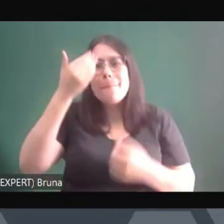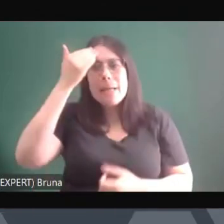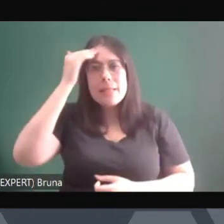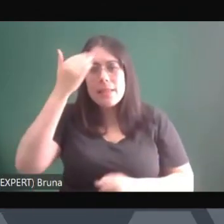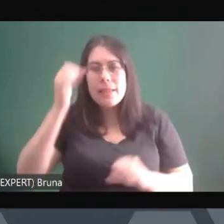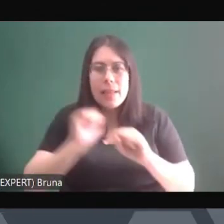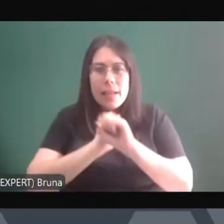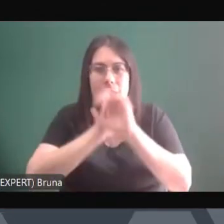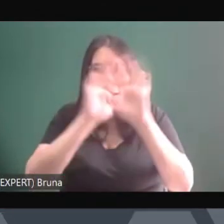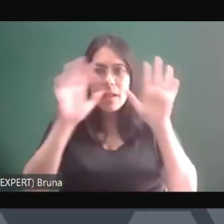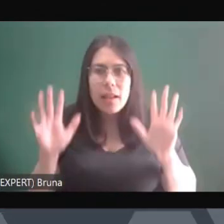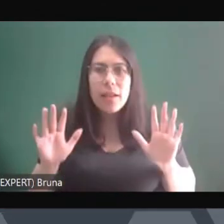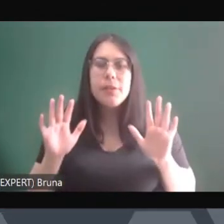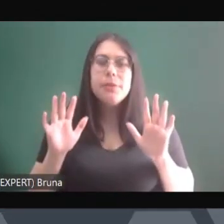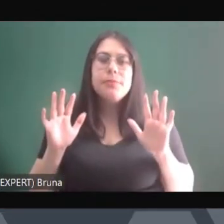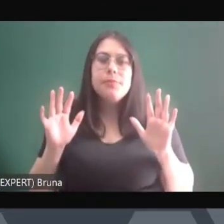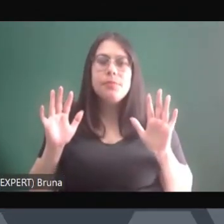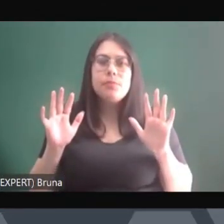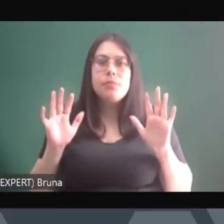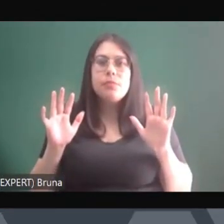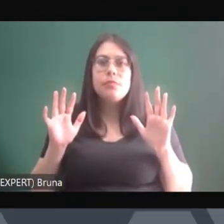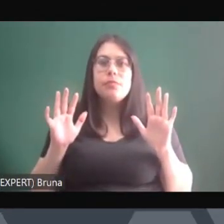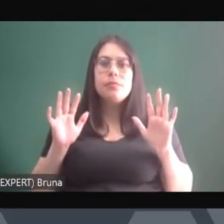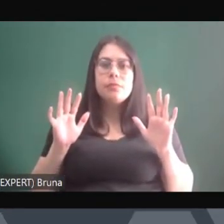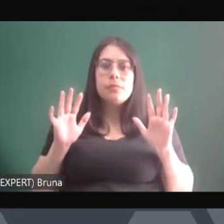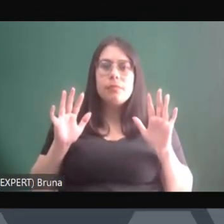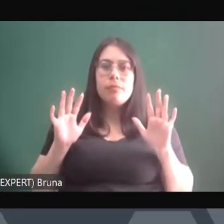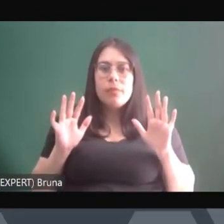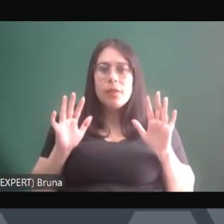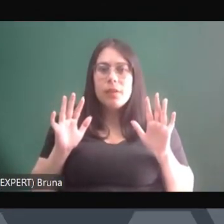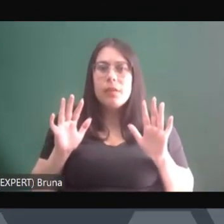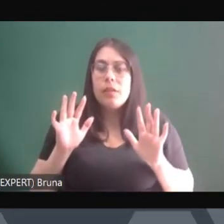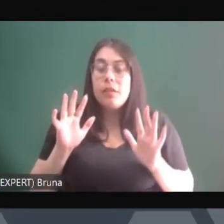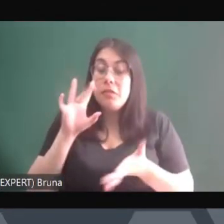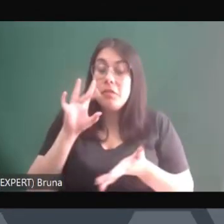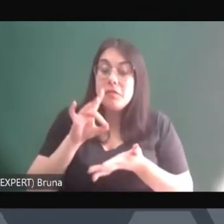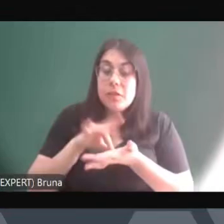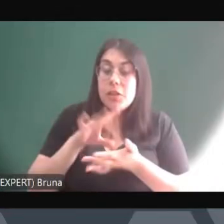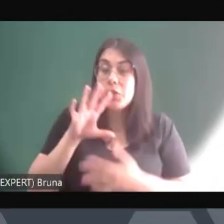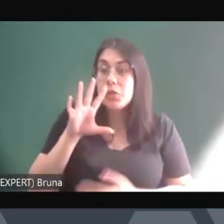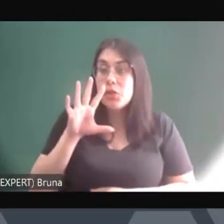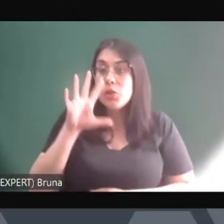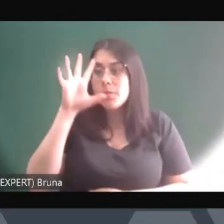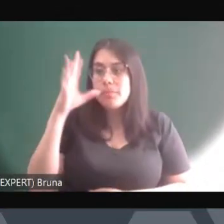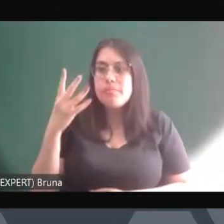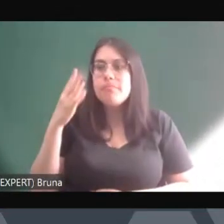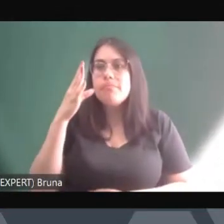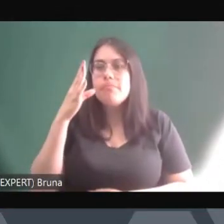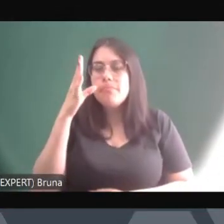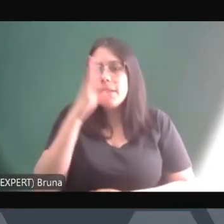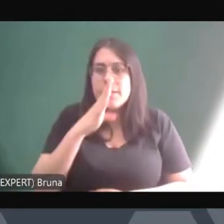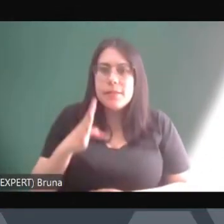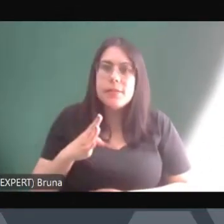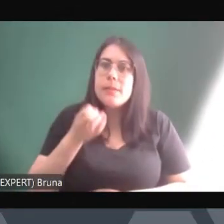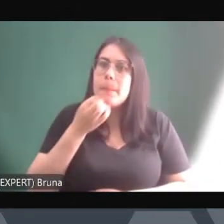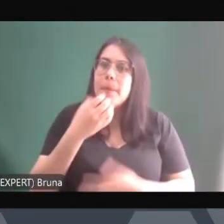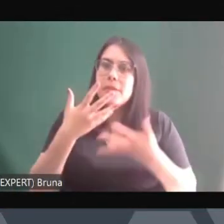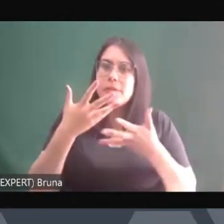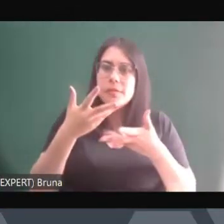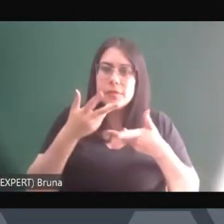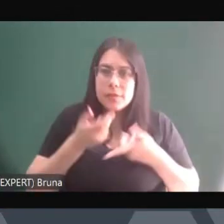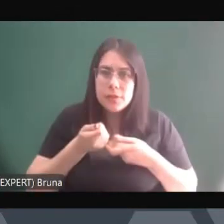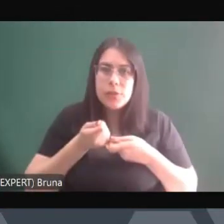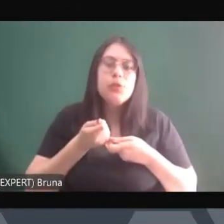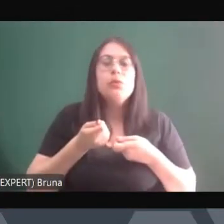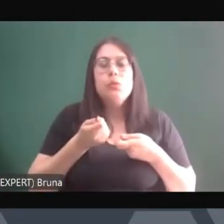a esse complexo fenômeno aí da realidade brasileira terão seus textos muito bem-vindos, então